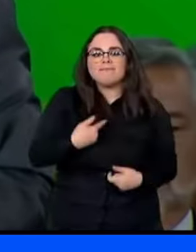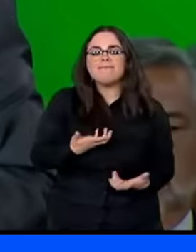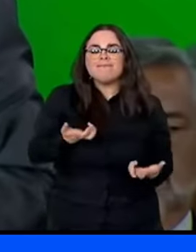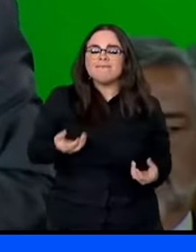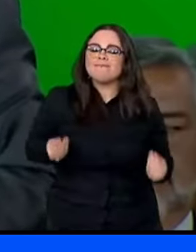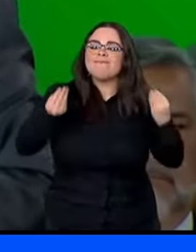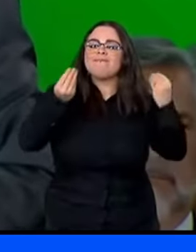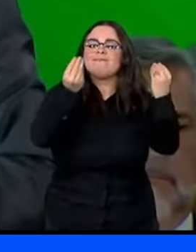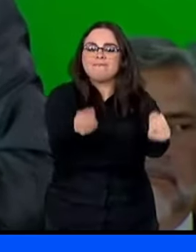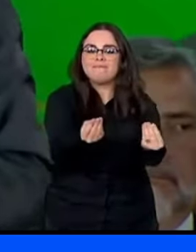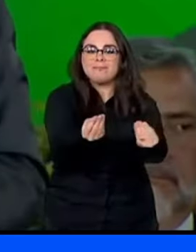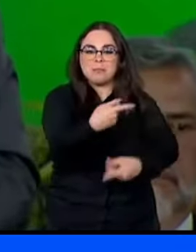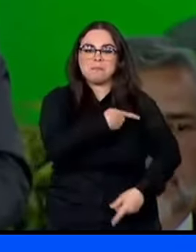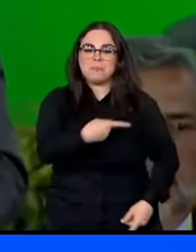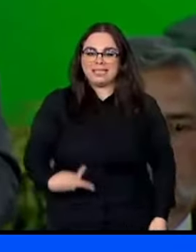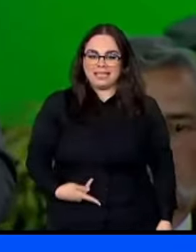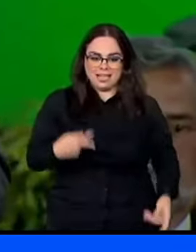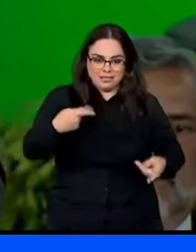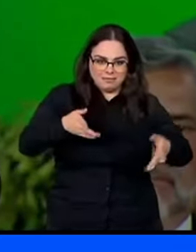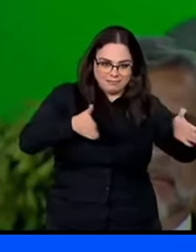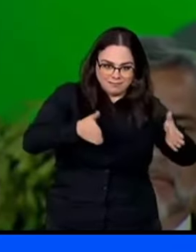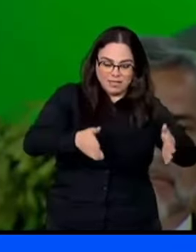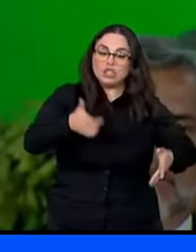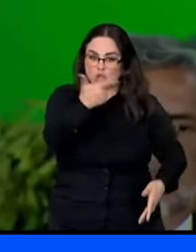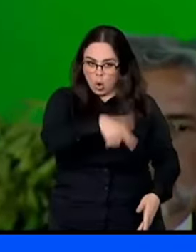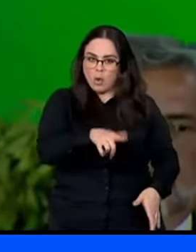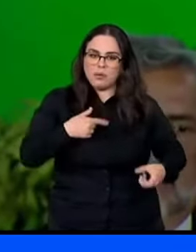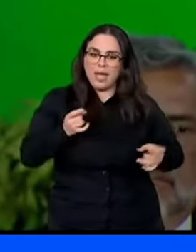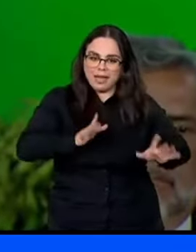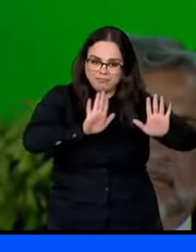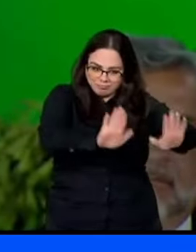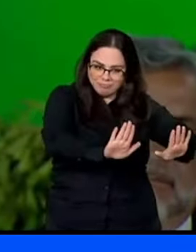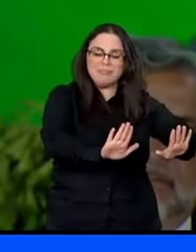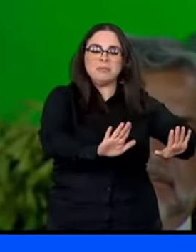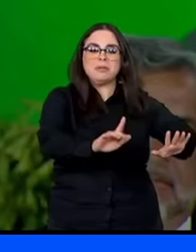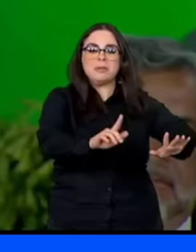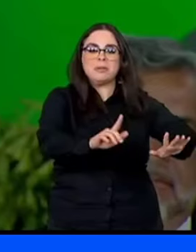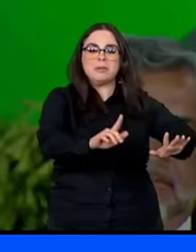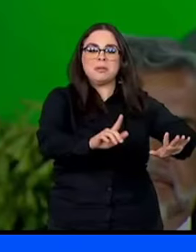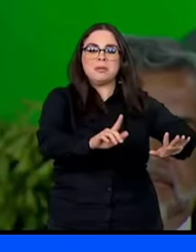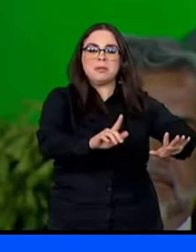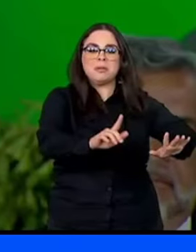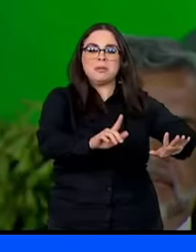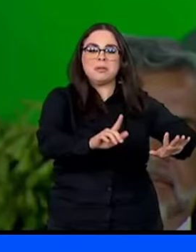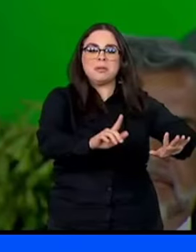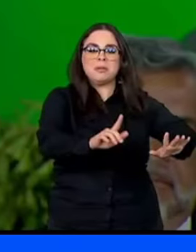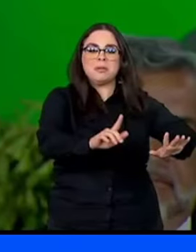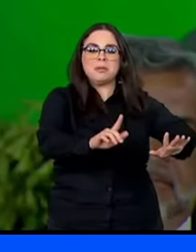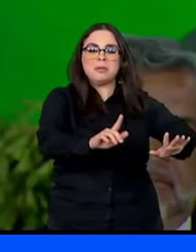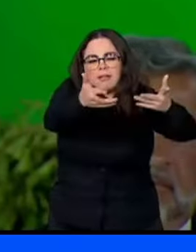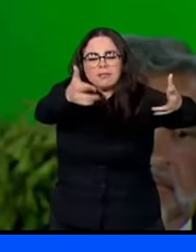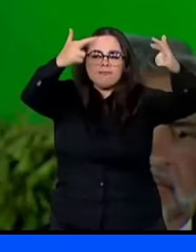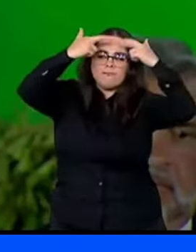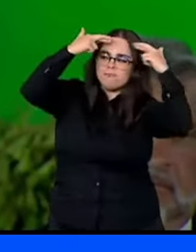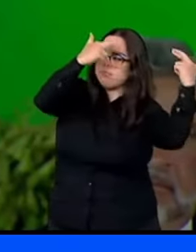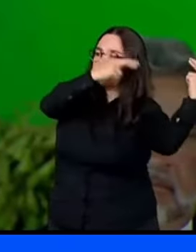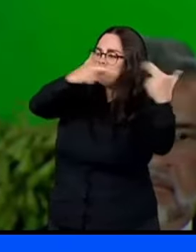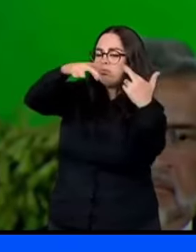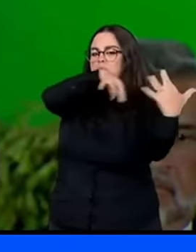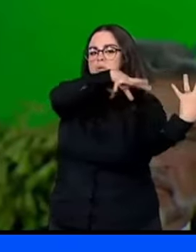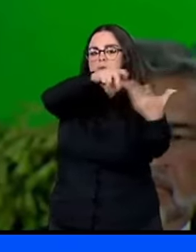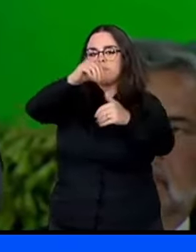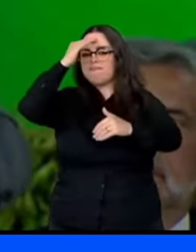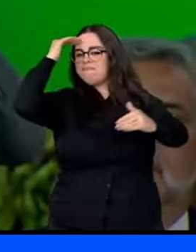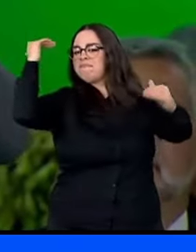deixar A presidenta da república Outra vez Com esse país crescendo Com esse país respeitado No mundo inteiro